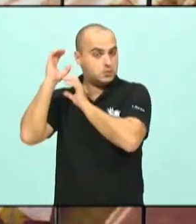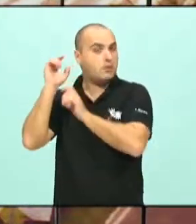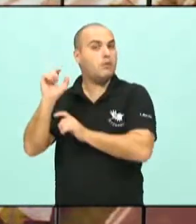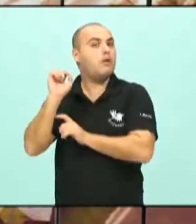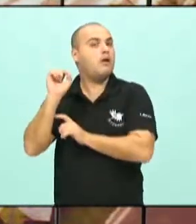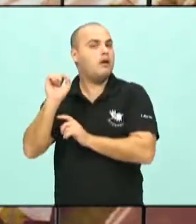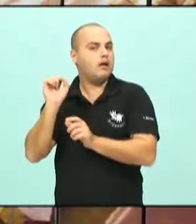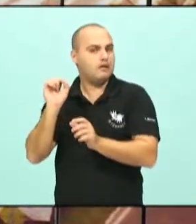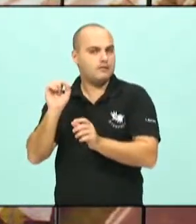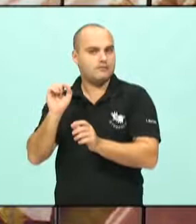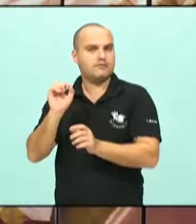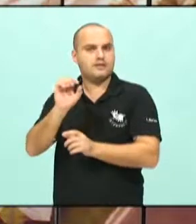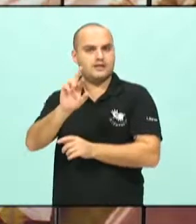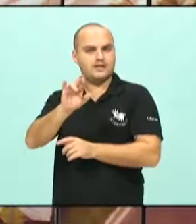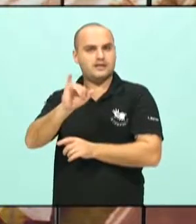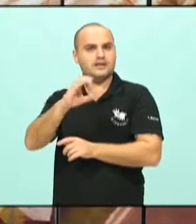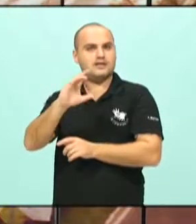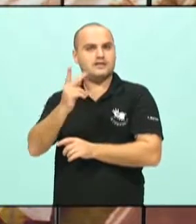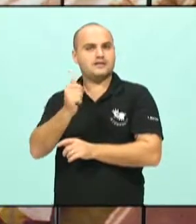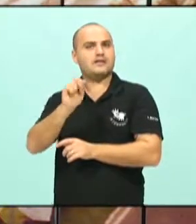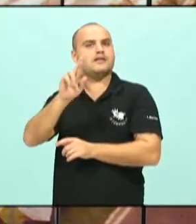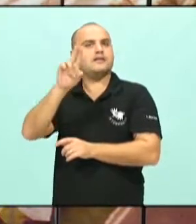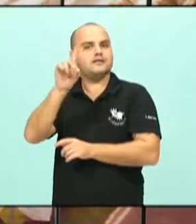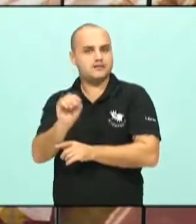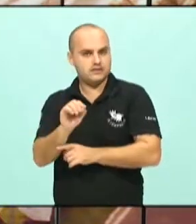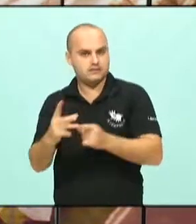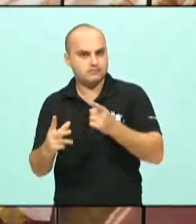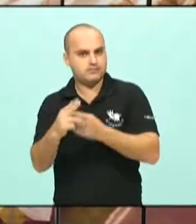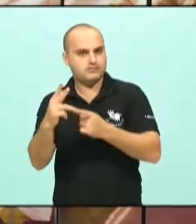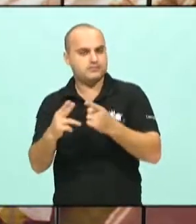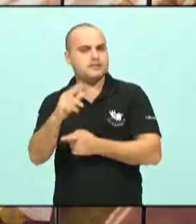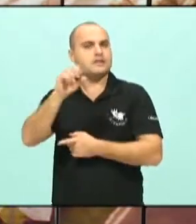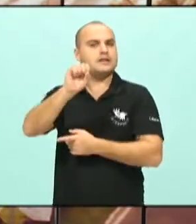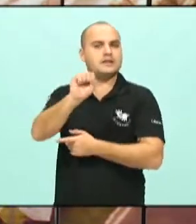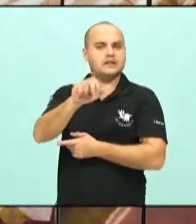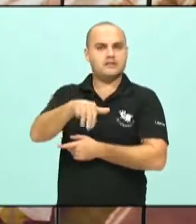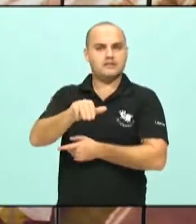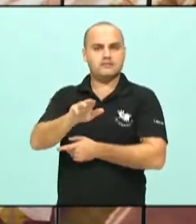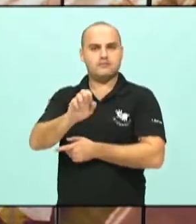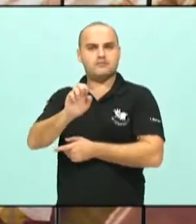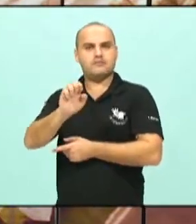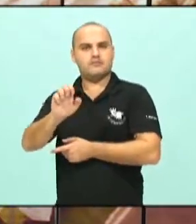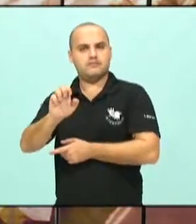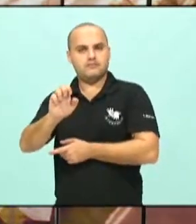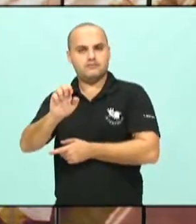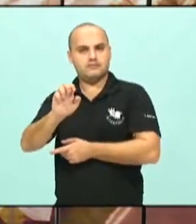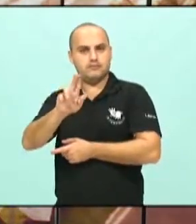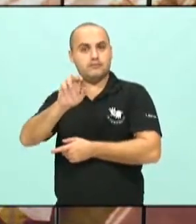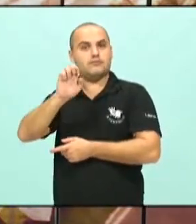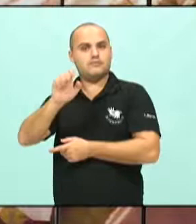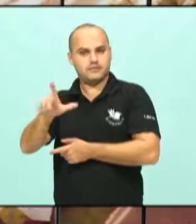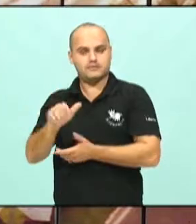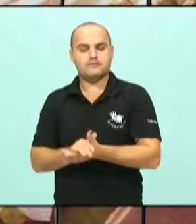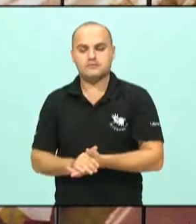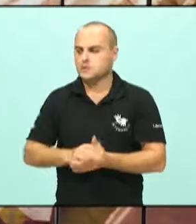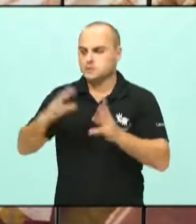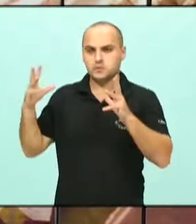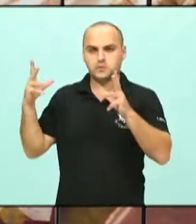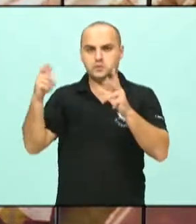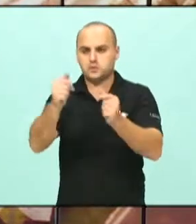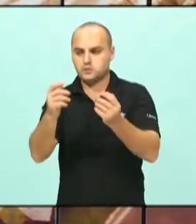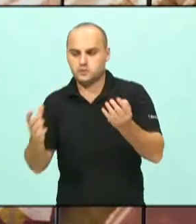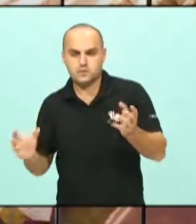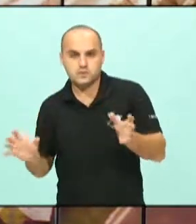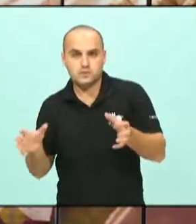Richard Maus e edição de Samuel Moreira. São os colegas que nos ajudam a fazer com que o programa Fala